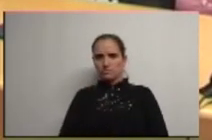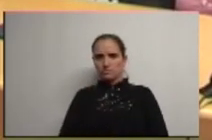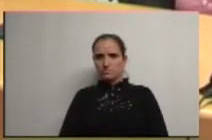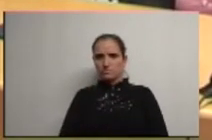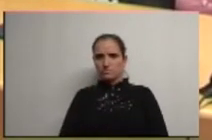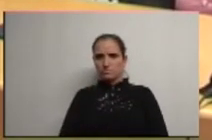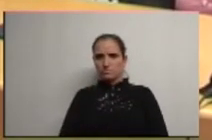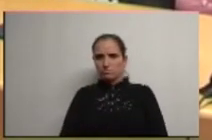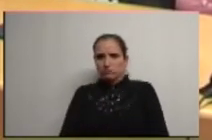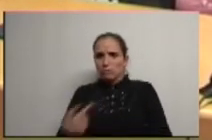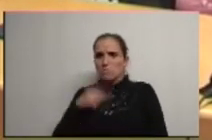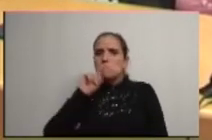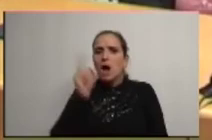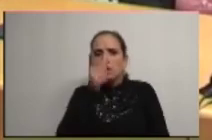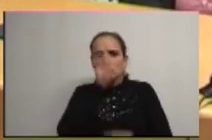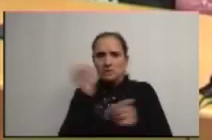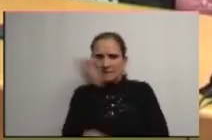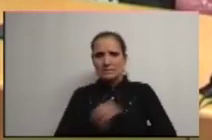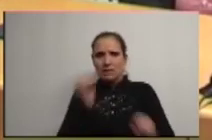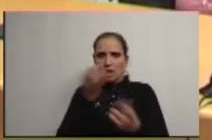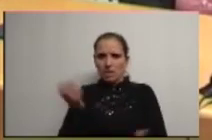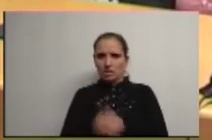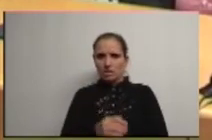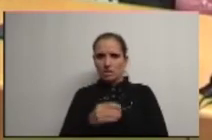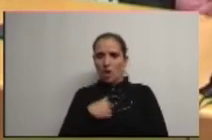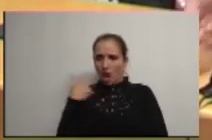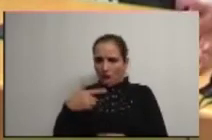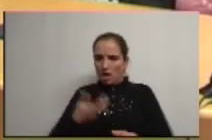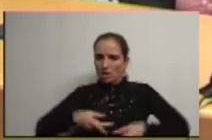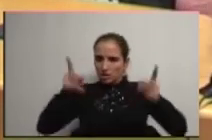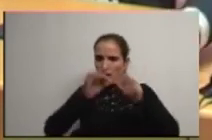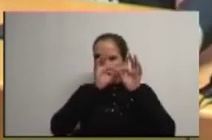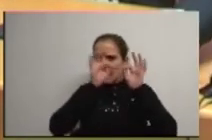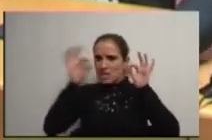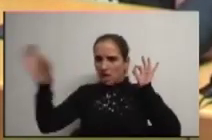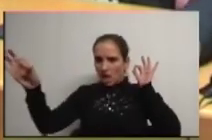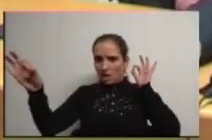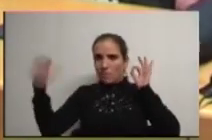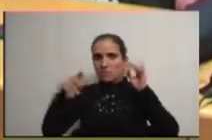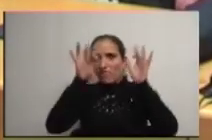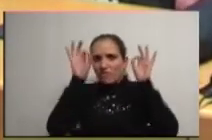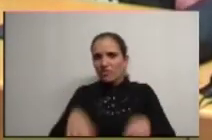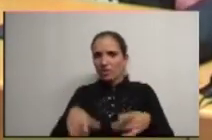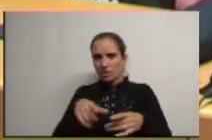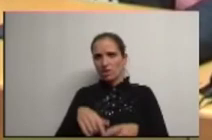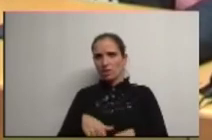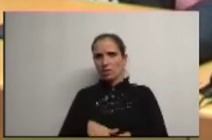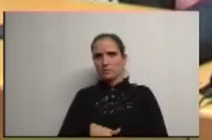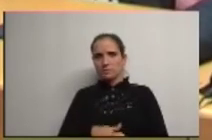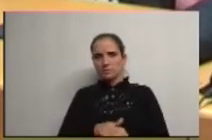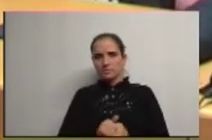eu não não obrigo ninguém eu tenho uma linha mas essa linha termina no final do mandato